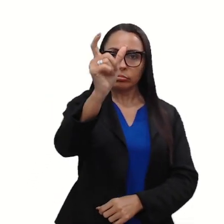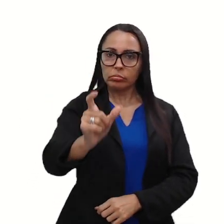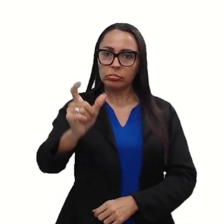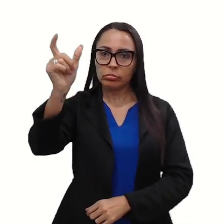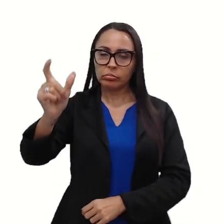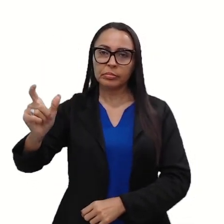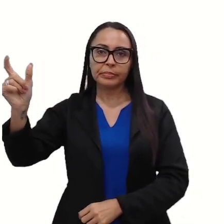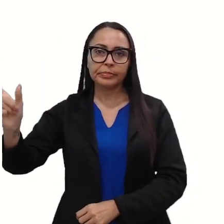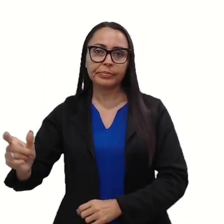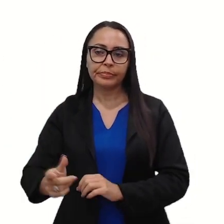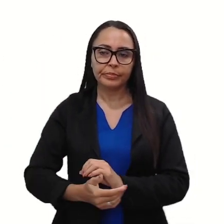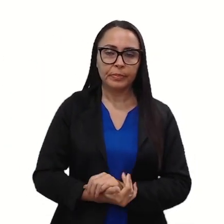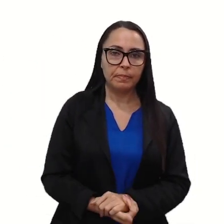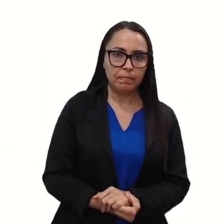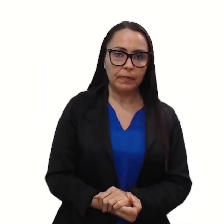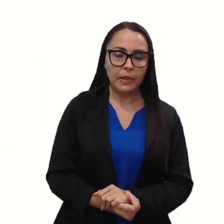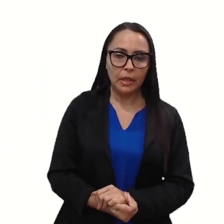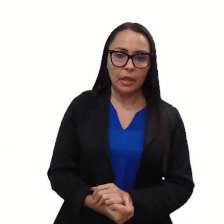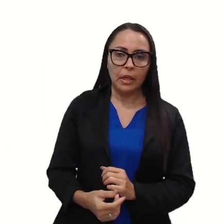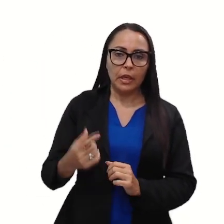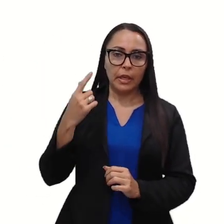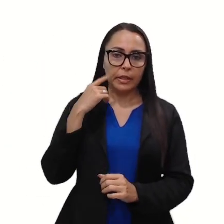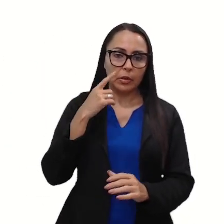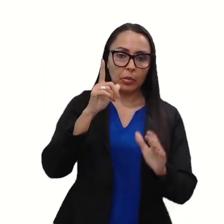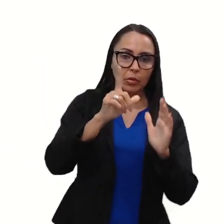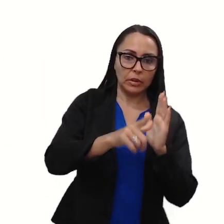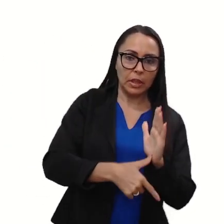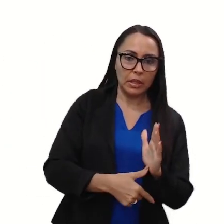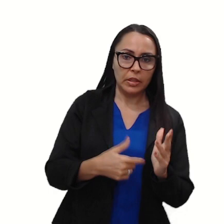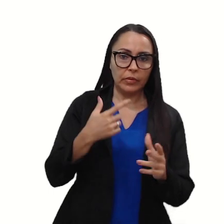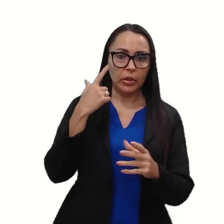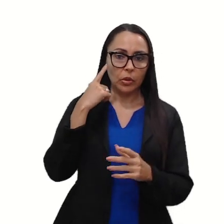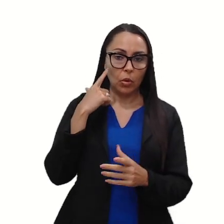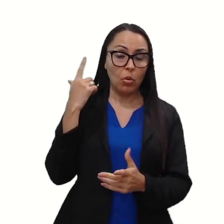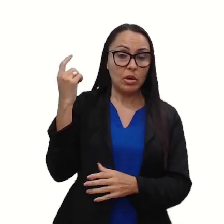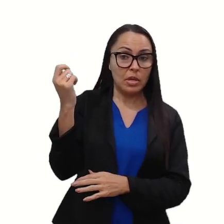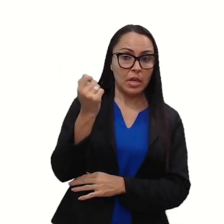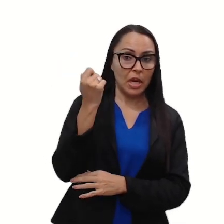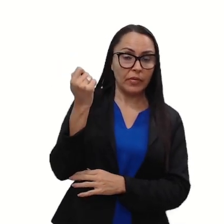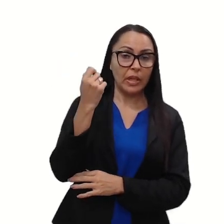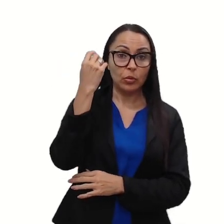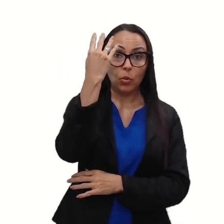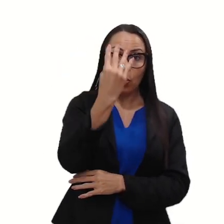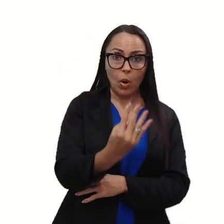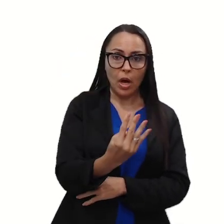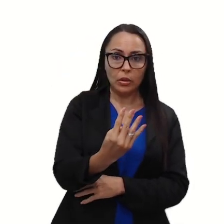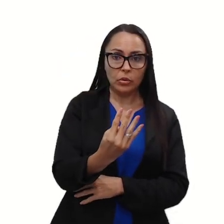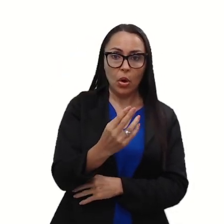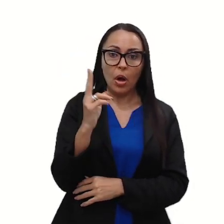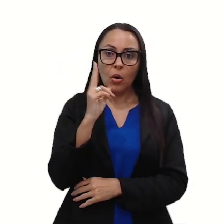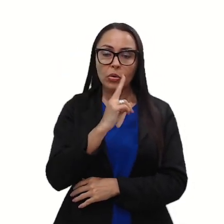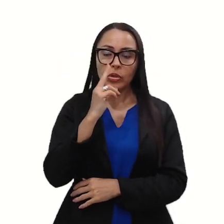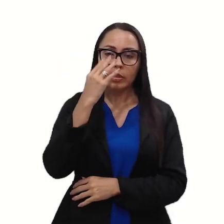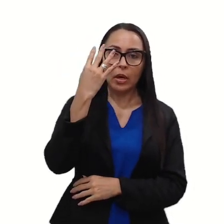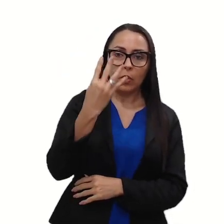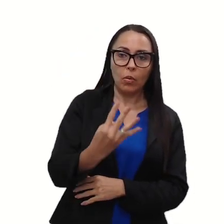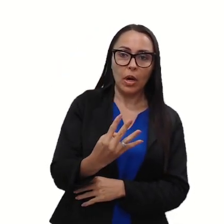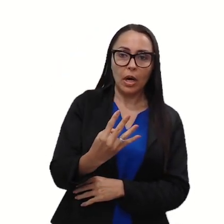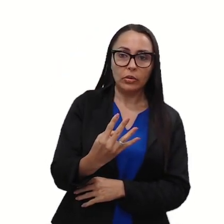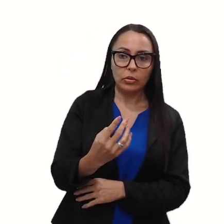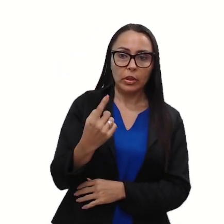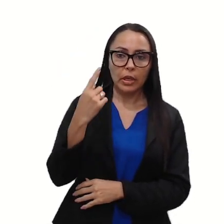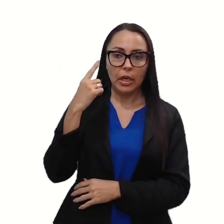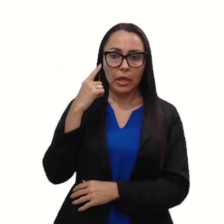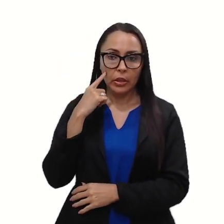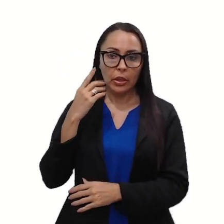Então, para o atraso na entrega, a gravidade ficou com 4, urgência ficou com 4 e a